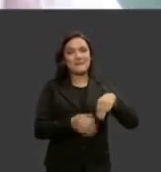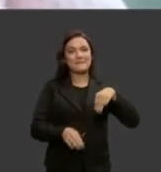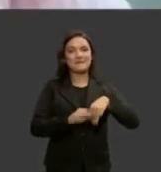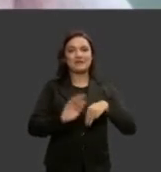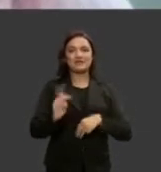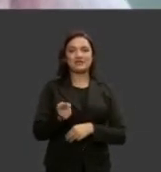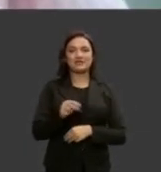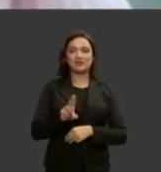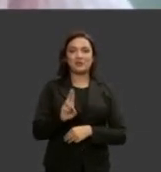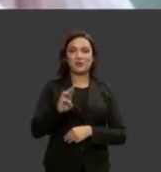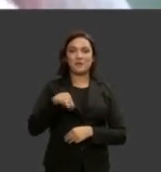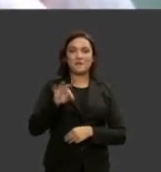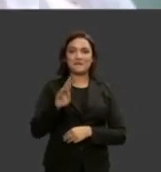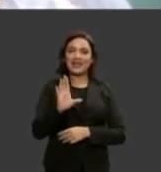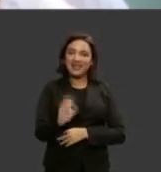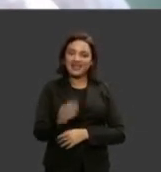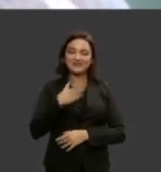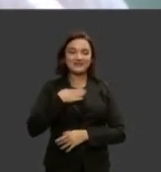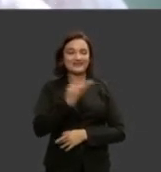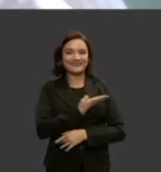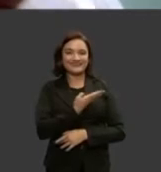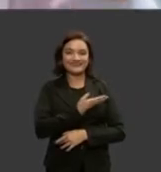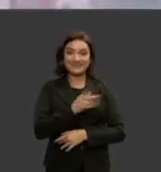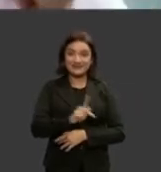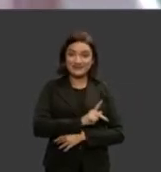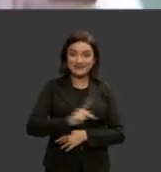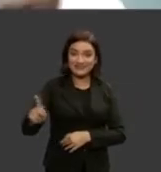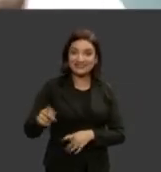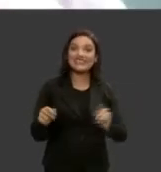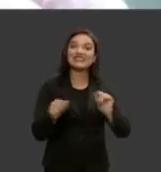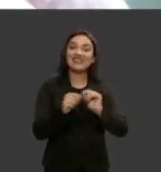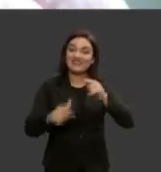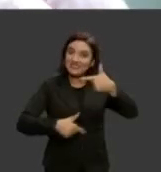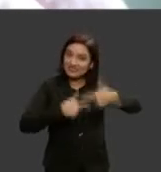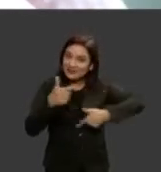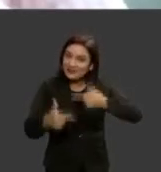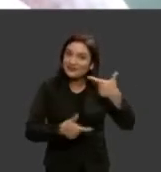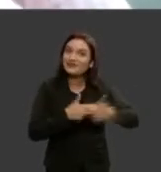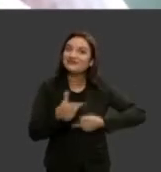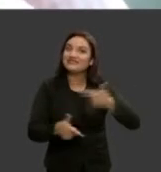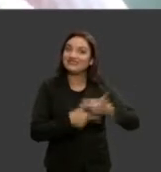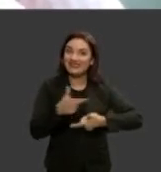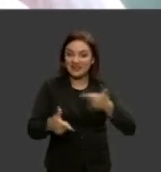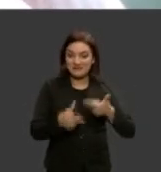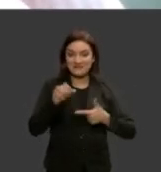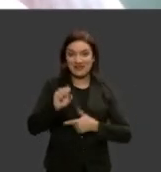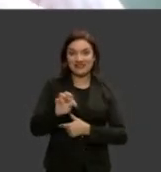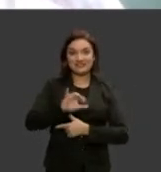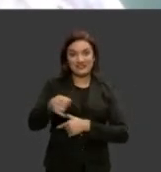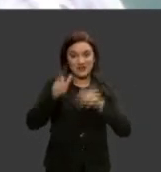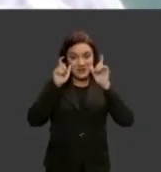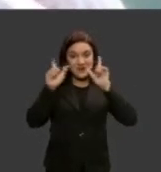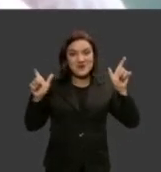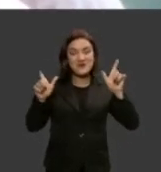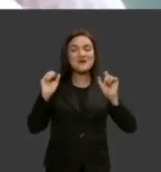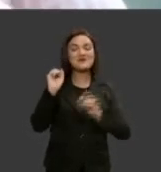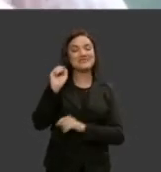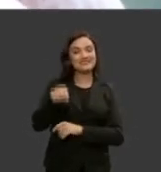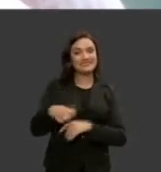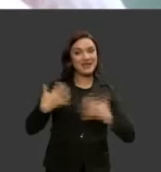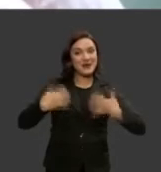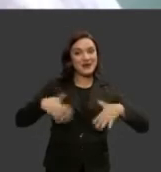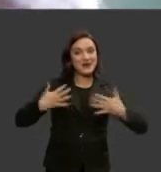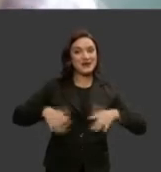amigo esse presidente que está fazendo um barulhão aí nesta corte e esse presidente